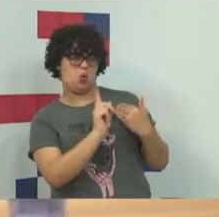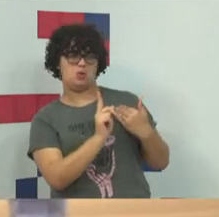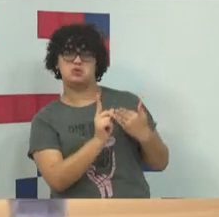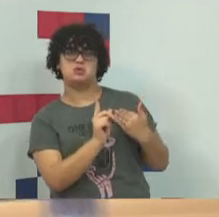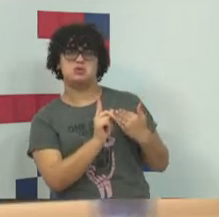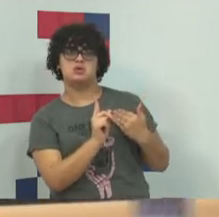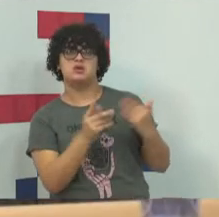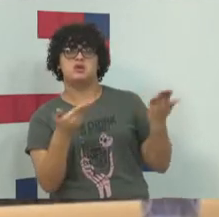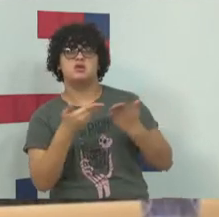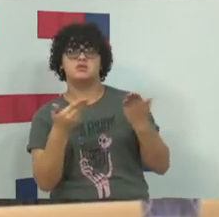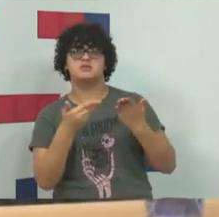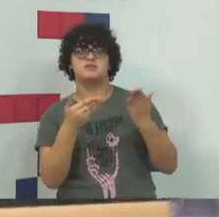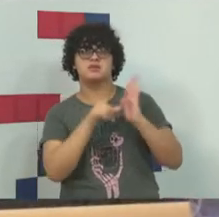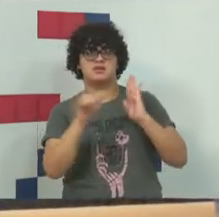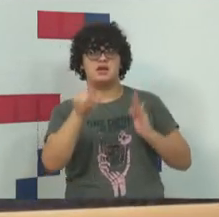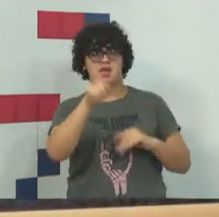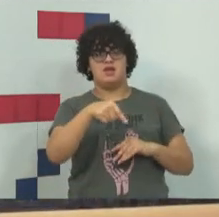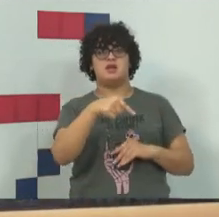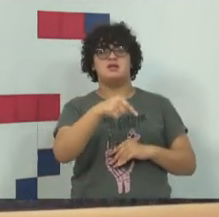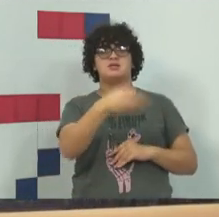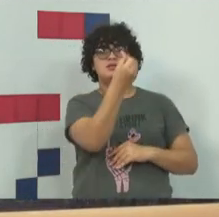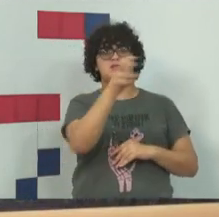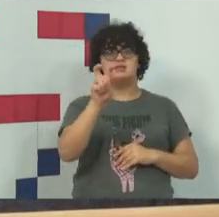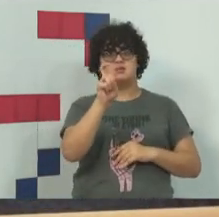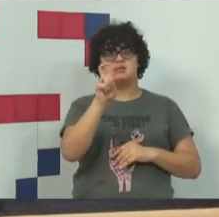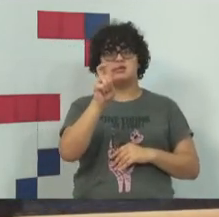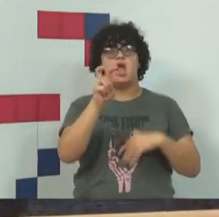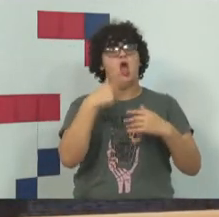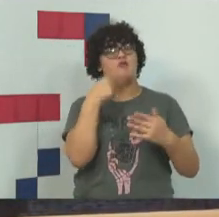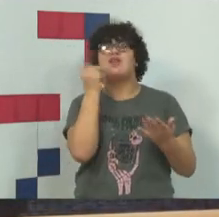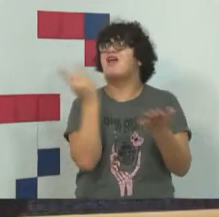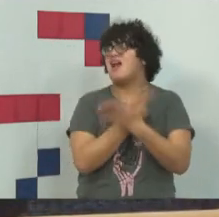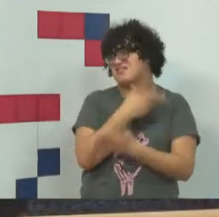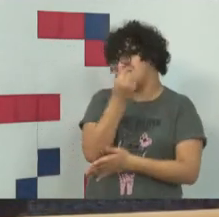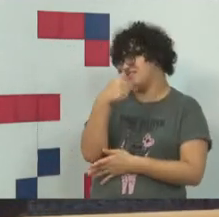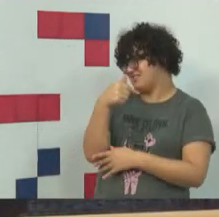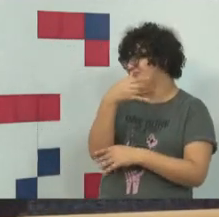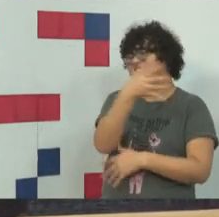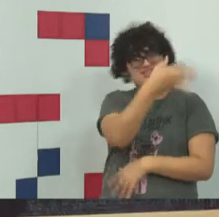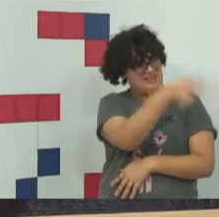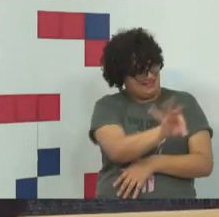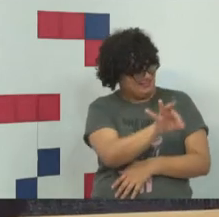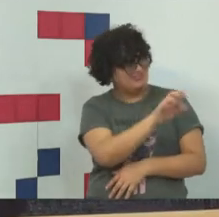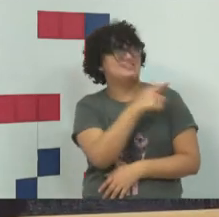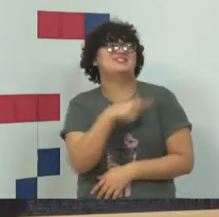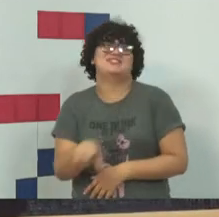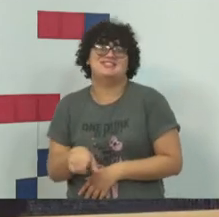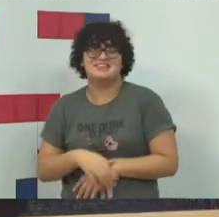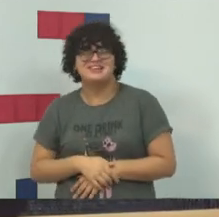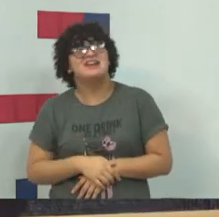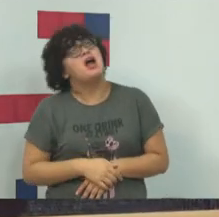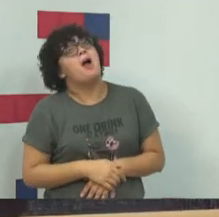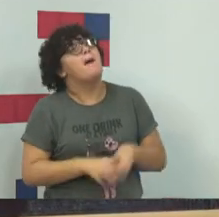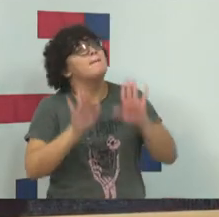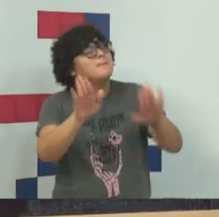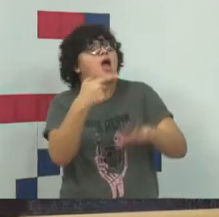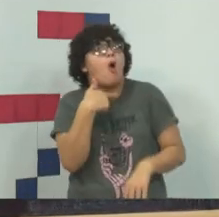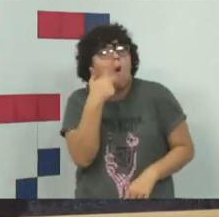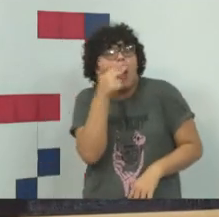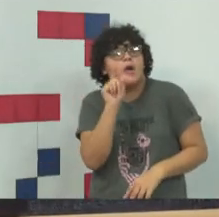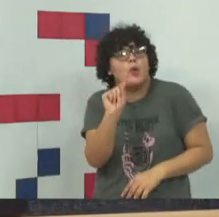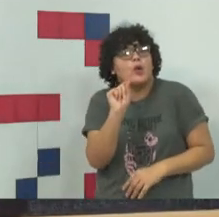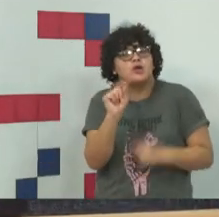legislação de 65, eu falei errado, o eu falei era de 67, o professor Rossini estava certo, de novo. Eu não acho que